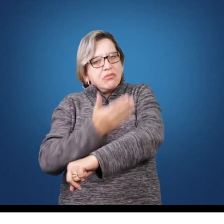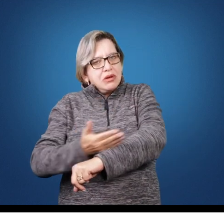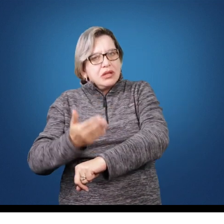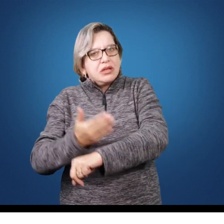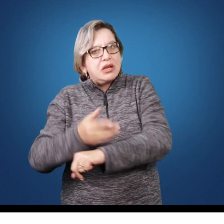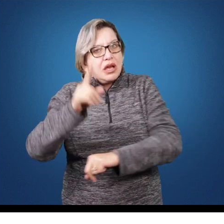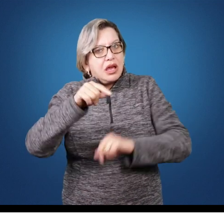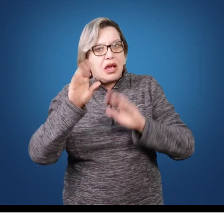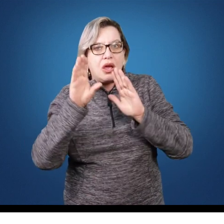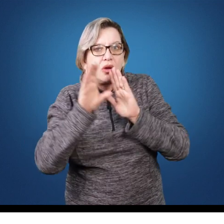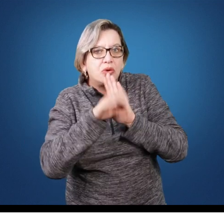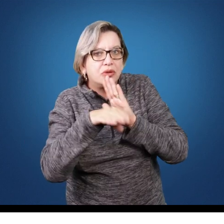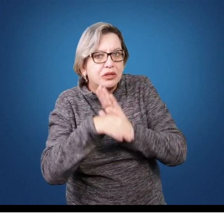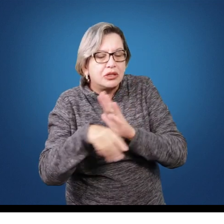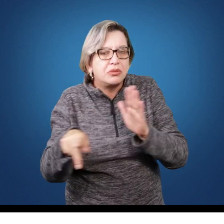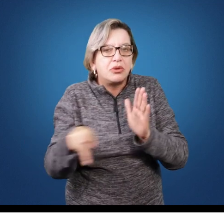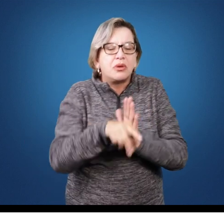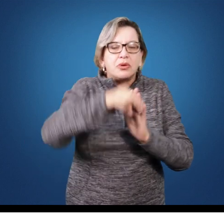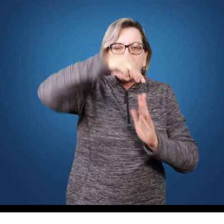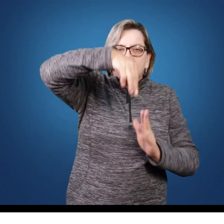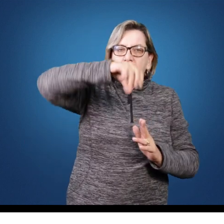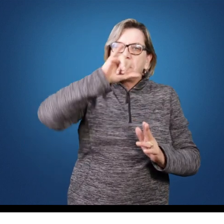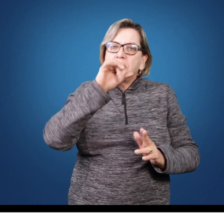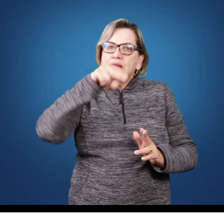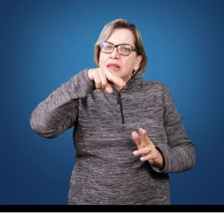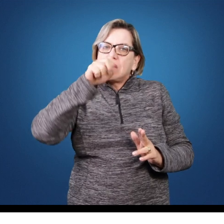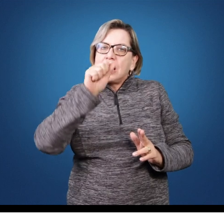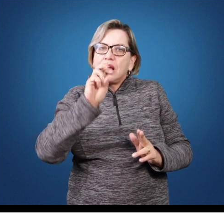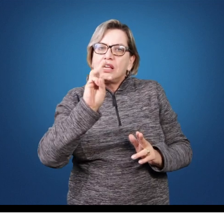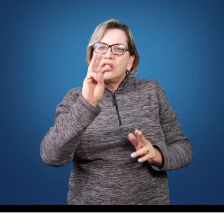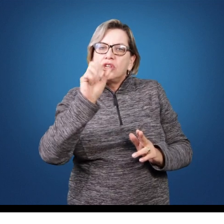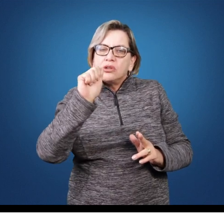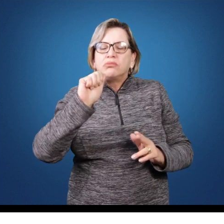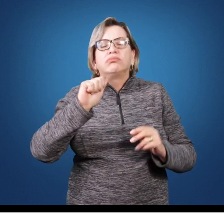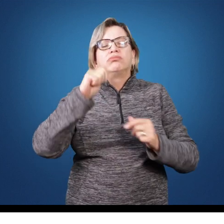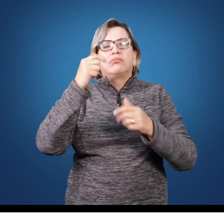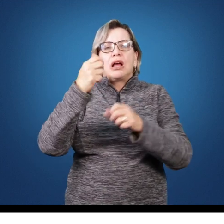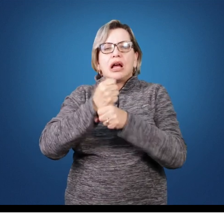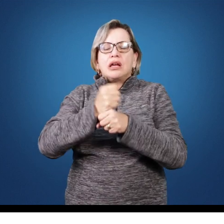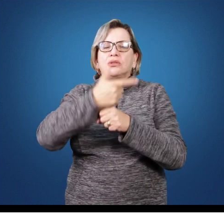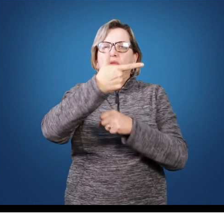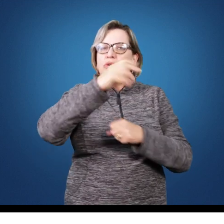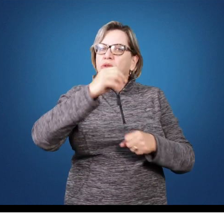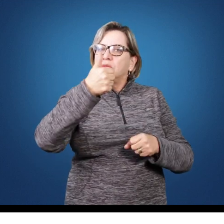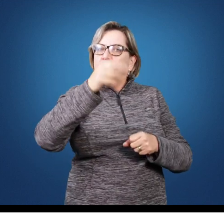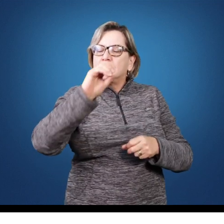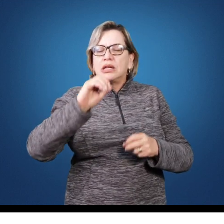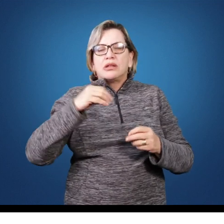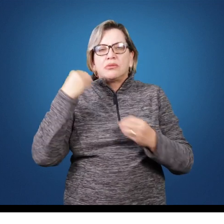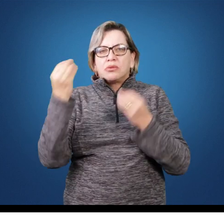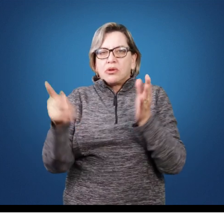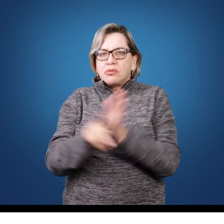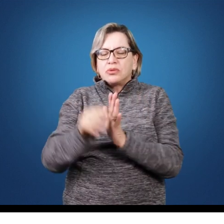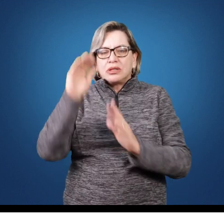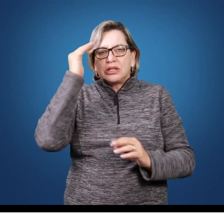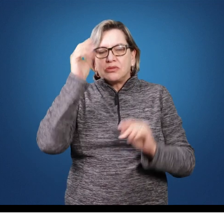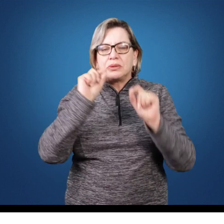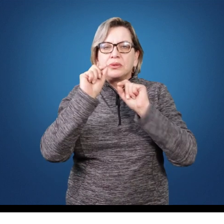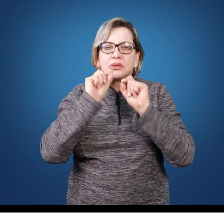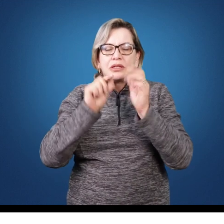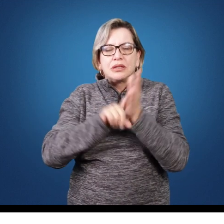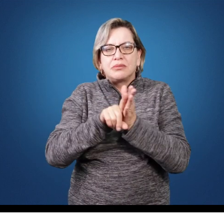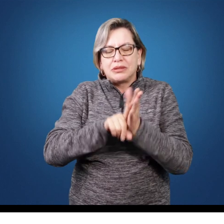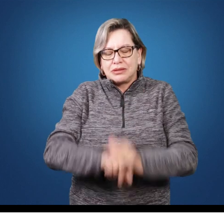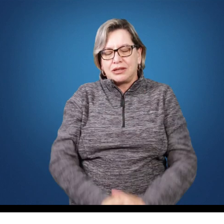conceito de MINAI, o 2010, em relação ao entendimento do que é pesquisar. Na